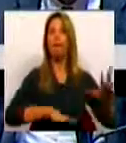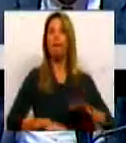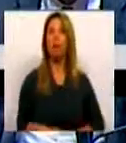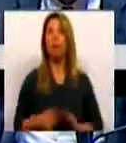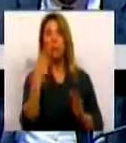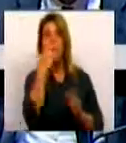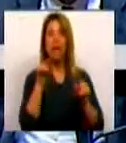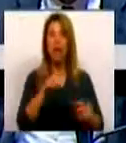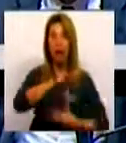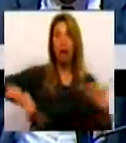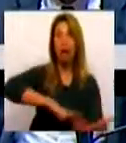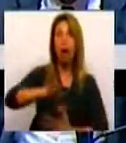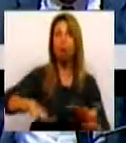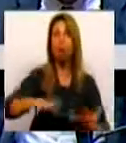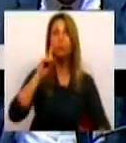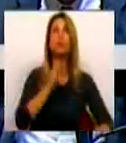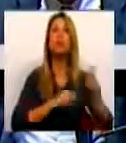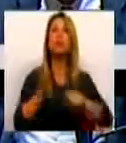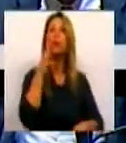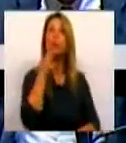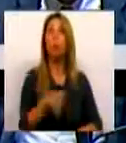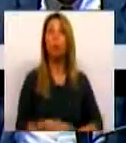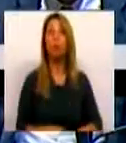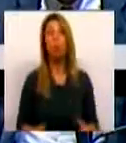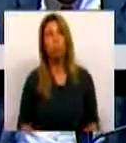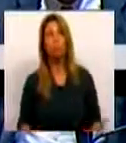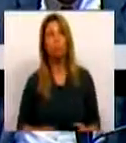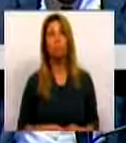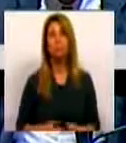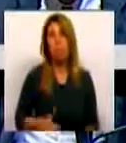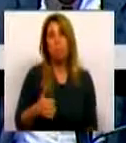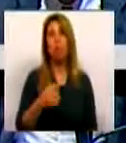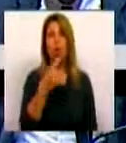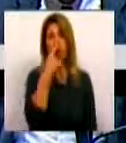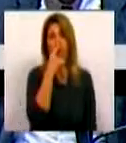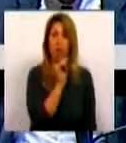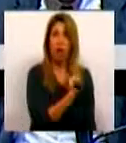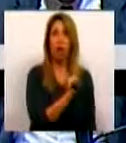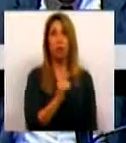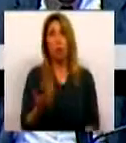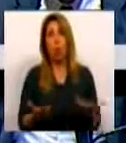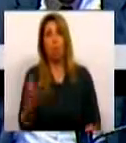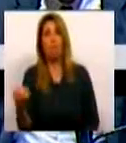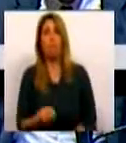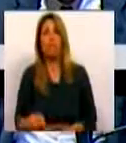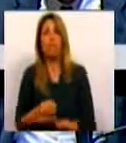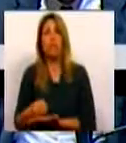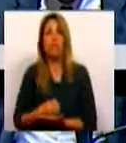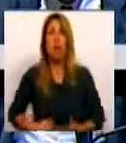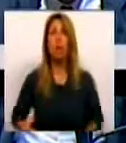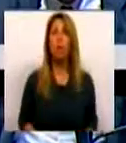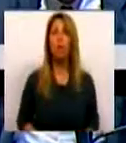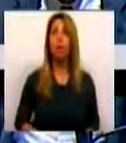caos, senhora deputada, é bem preferível ao vazio e ao